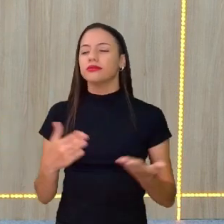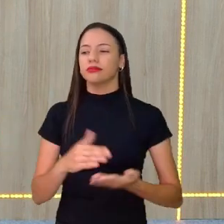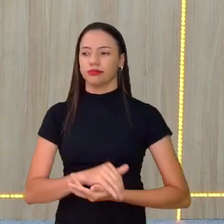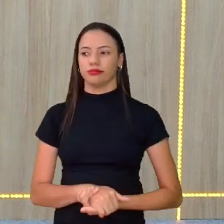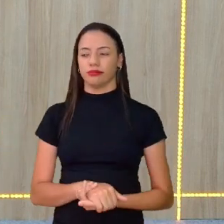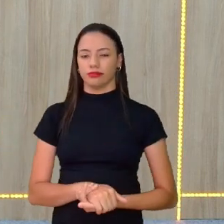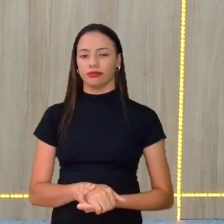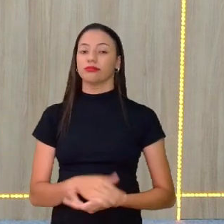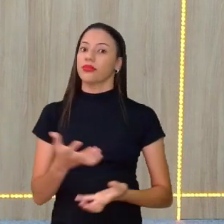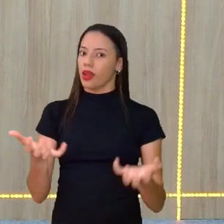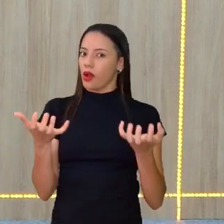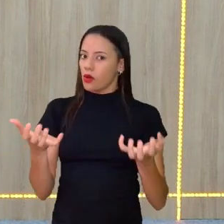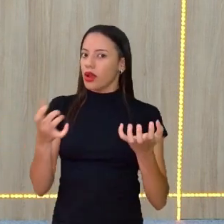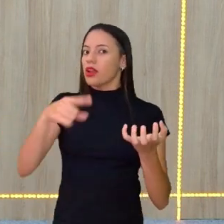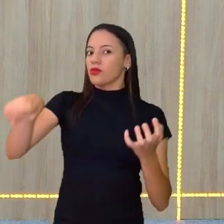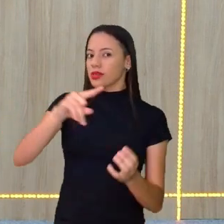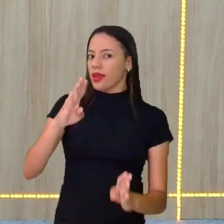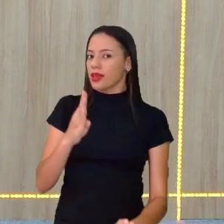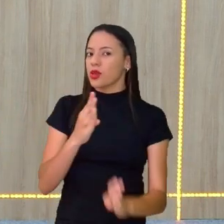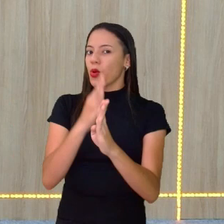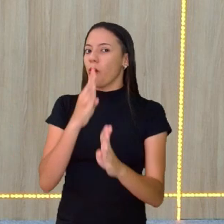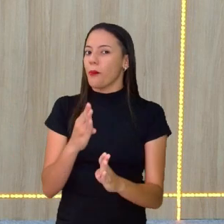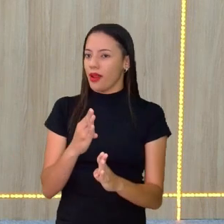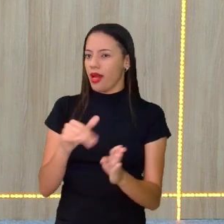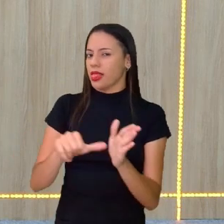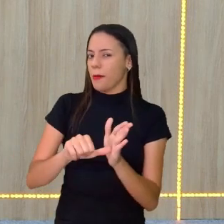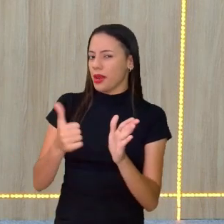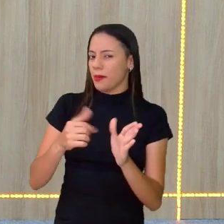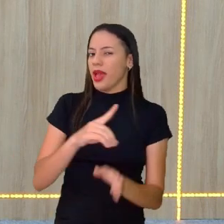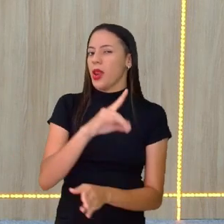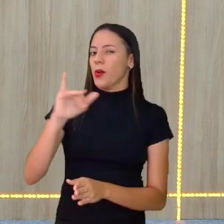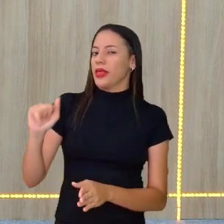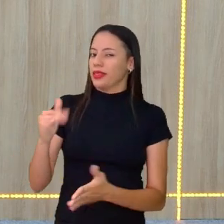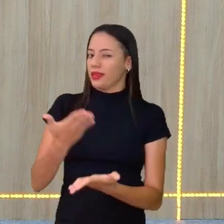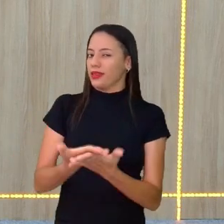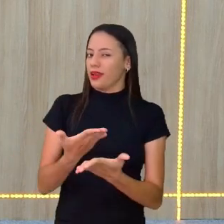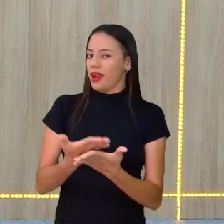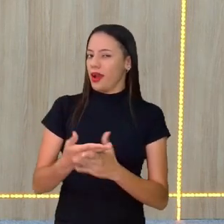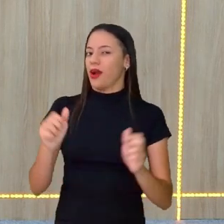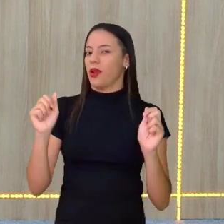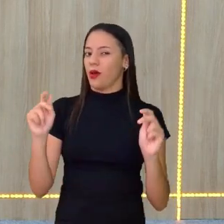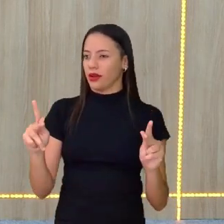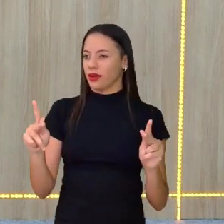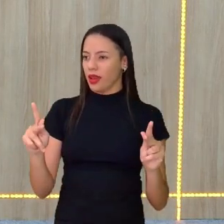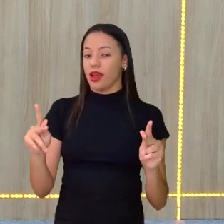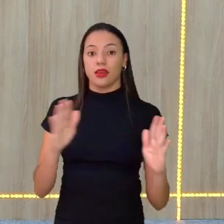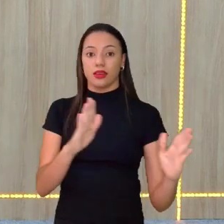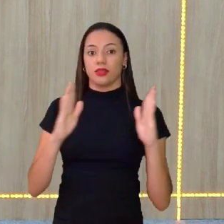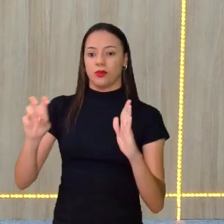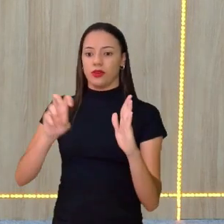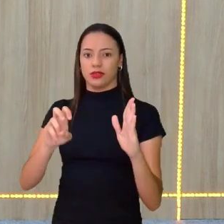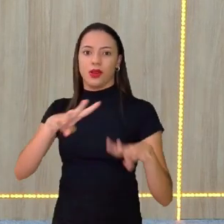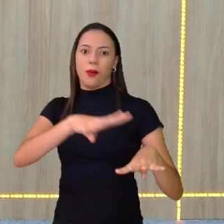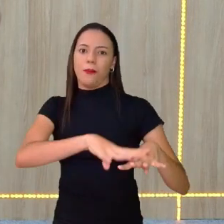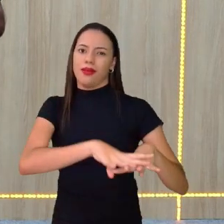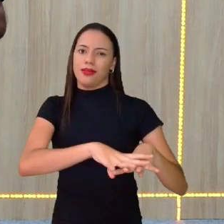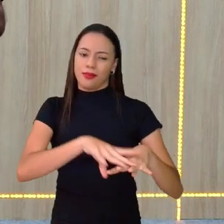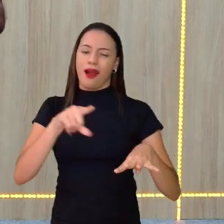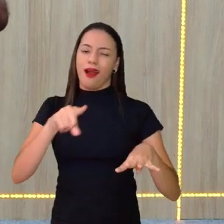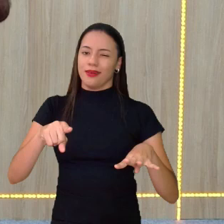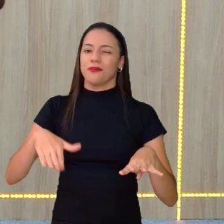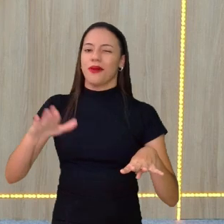Isso, é isso que eu quero que vocês descubram aí, nesse primeiro dia aí de aula, com vocês no módulo 5, matemática, uma maneira